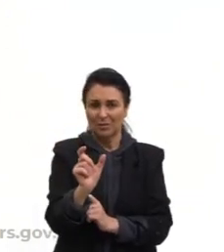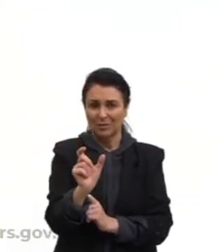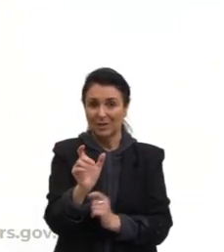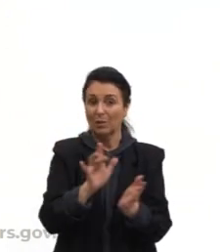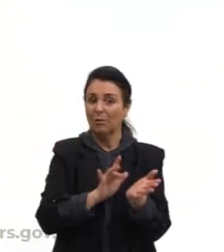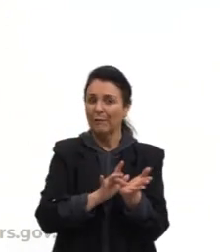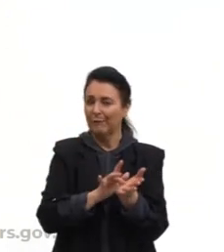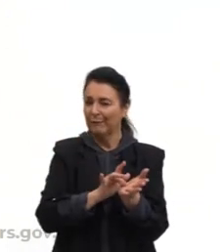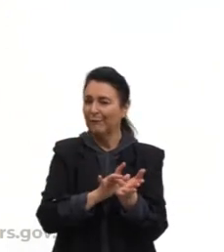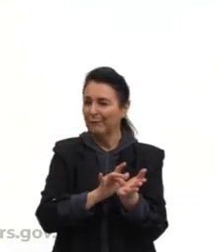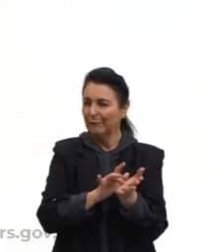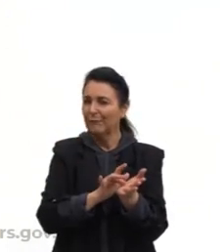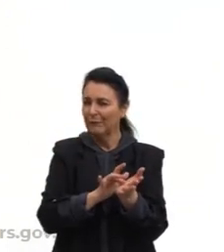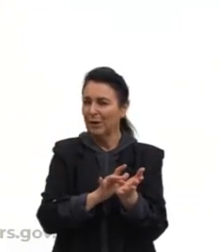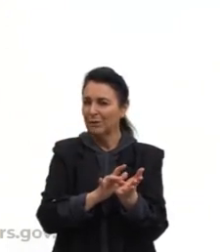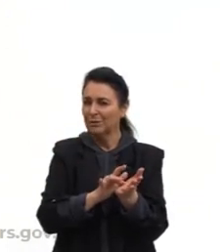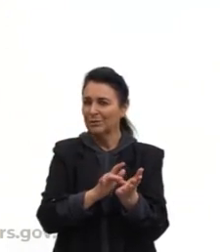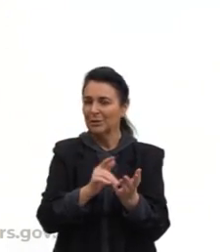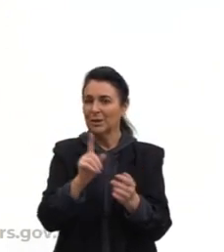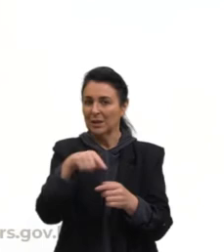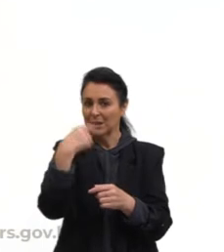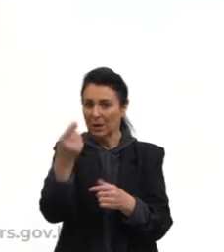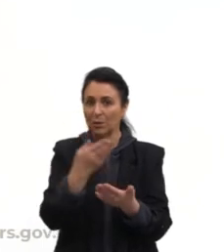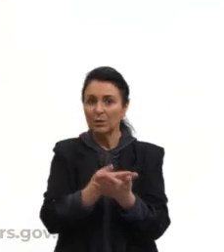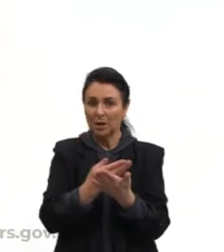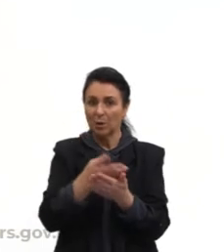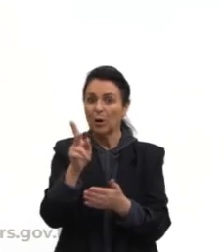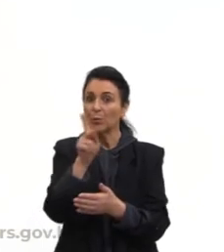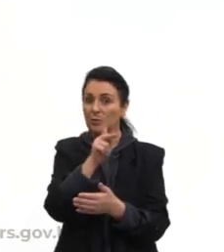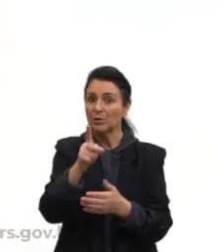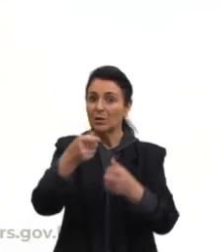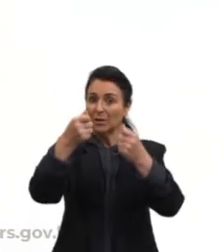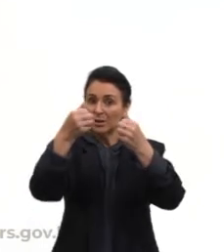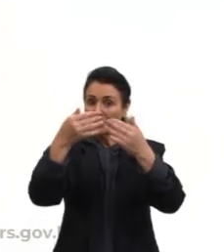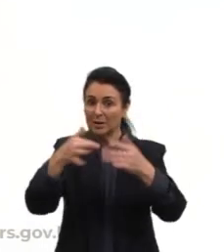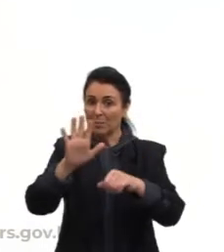falsos cognatos. E aí nós vamos se deter na próxima aula com um pouco mais de detalhes.